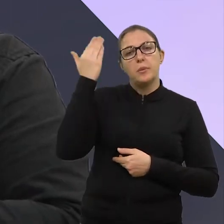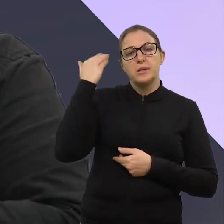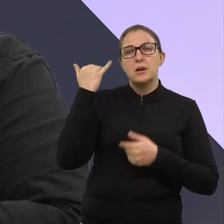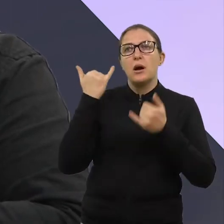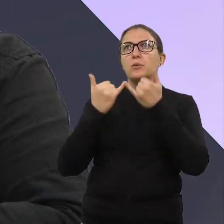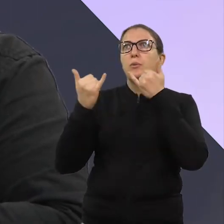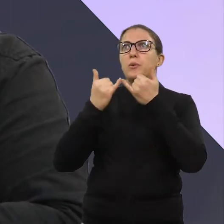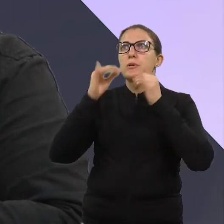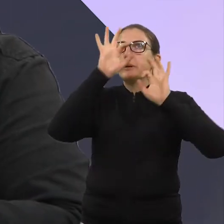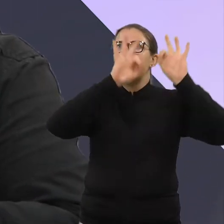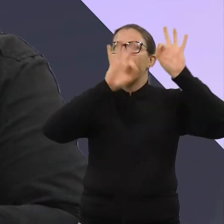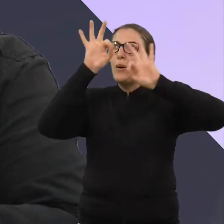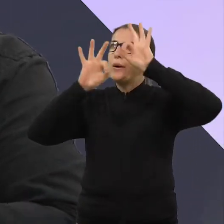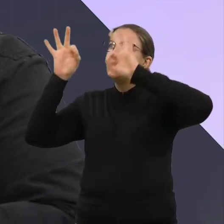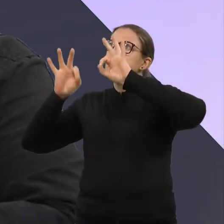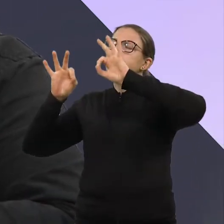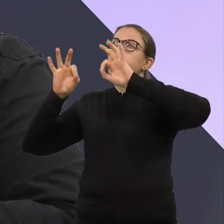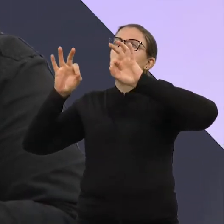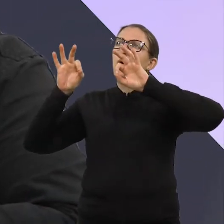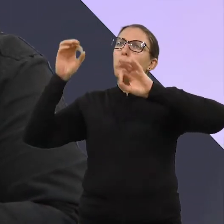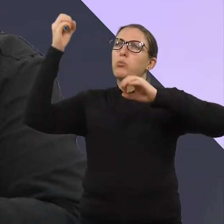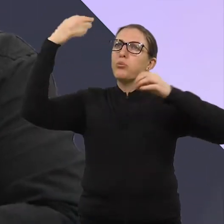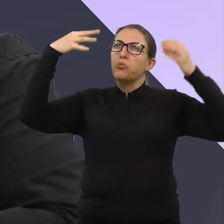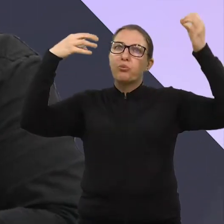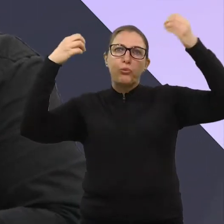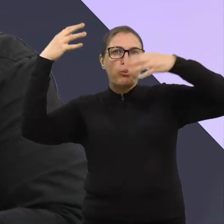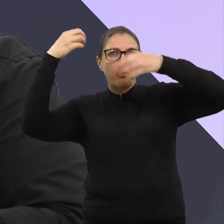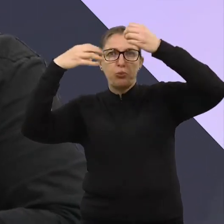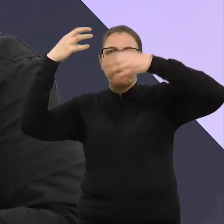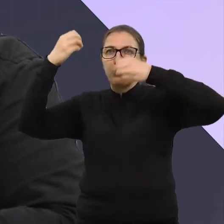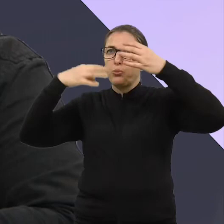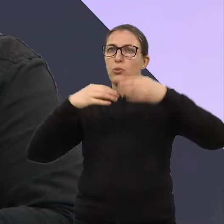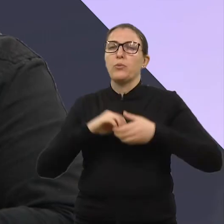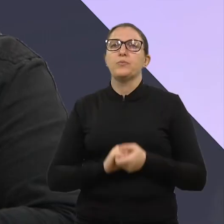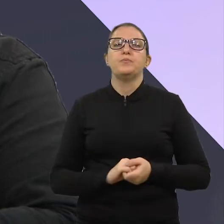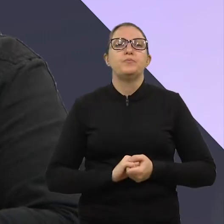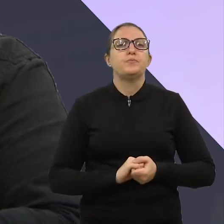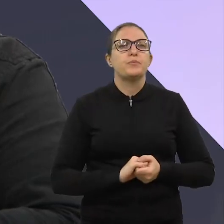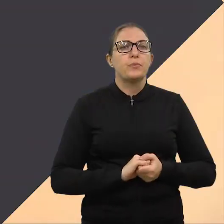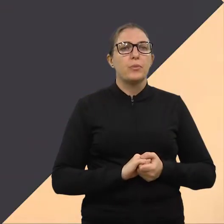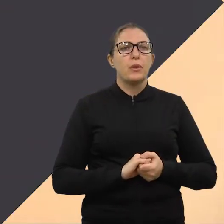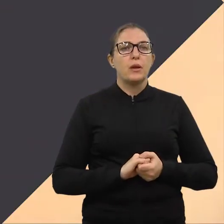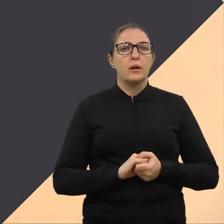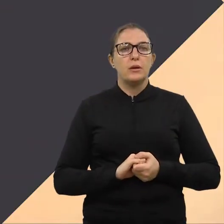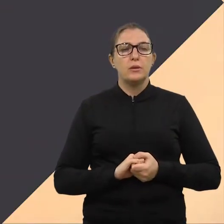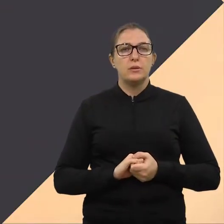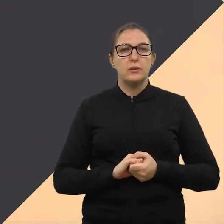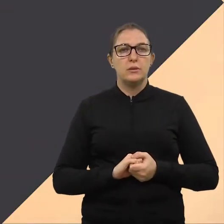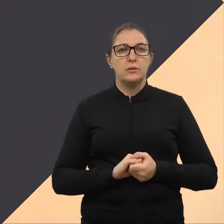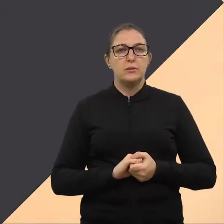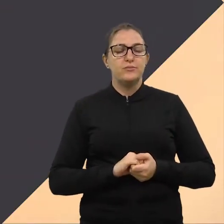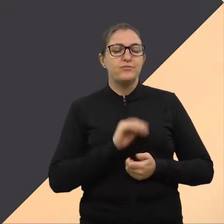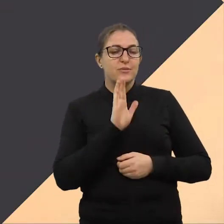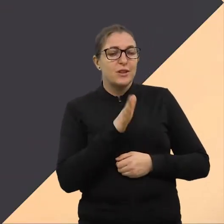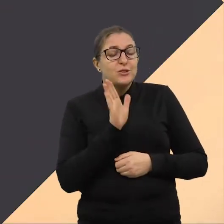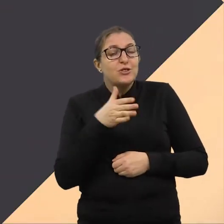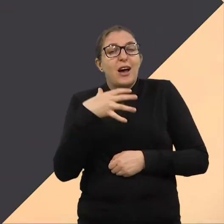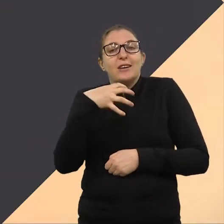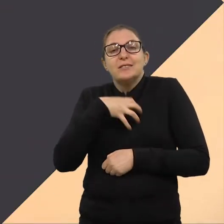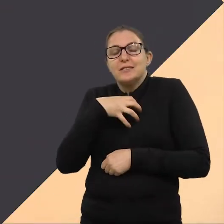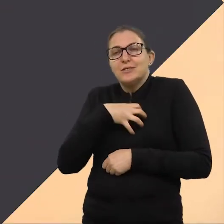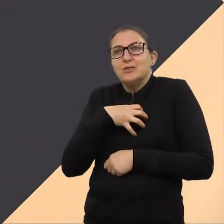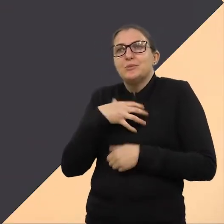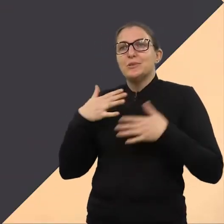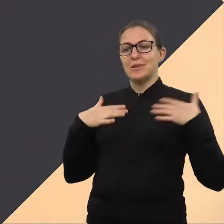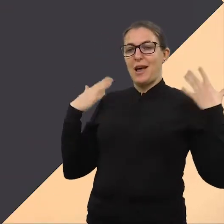município, né? De decoração fixa e qualificar ela mais. Esse é o nosso desejo. O que já nos deixa,